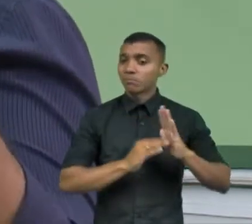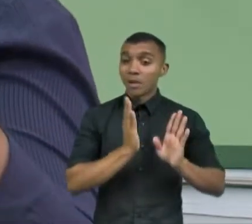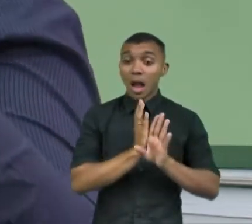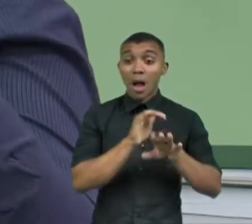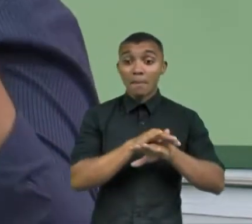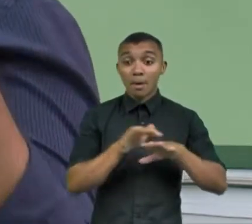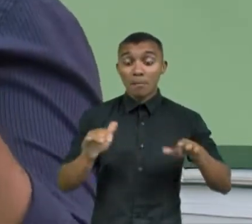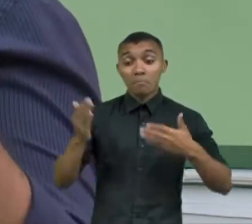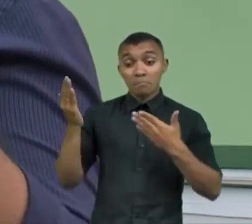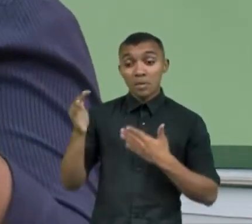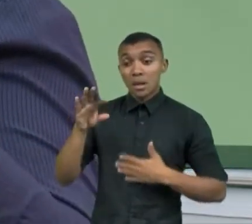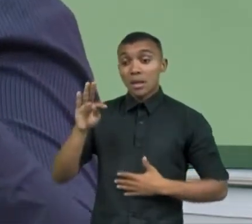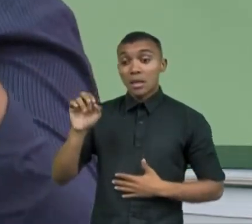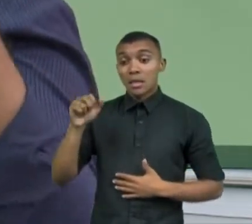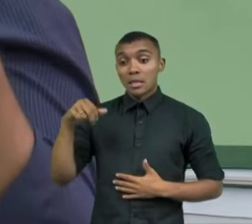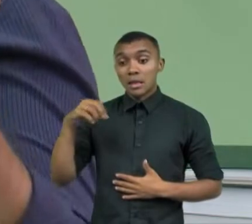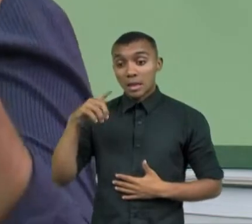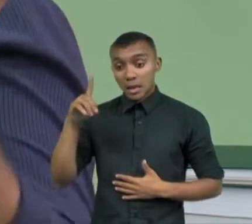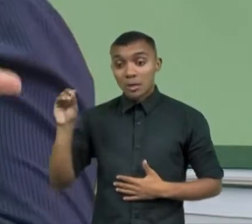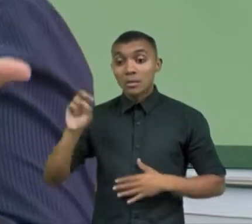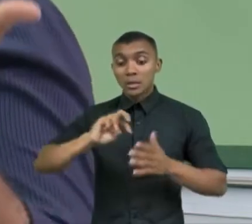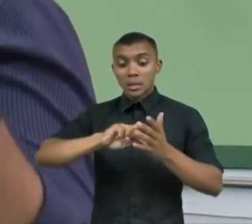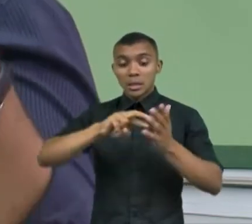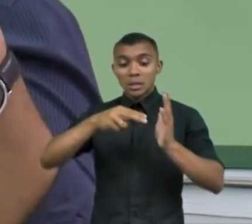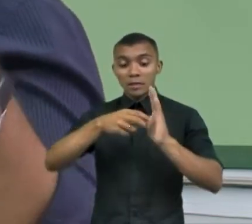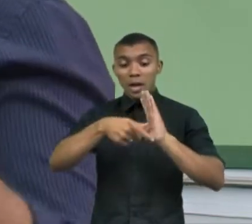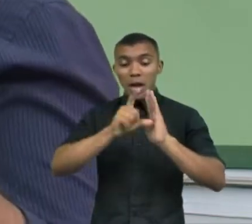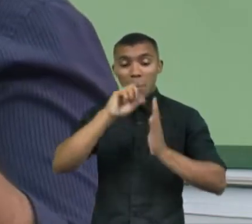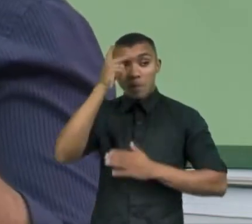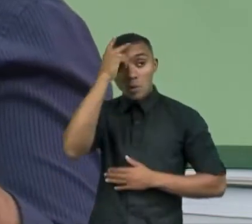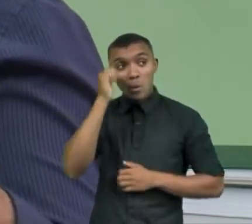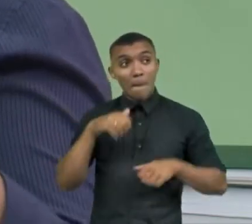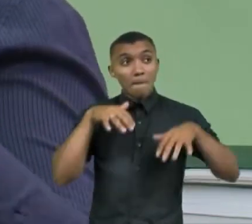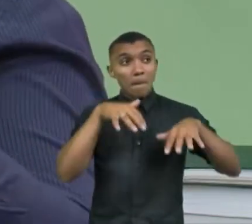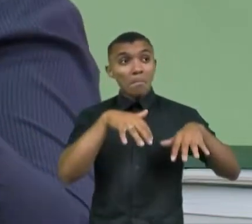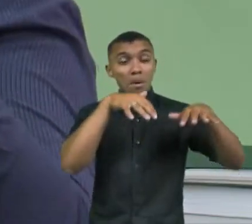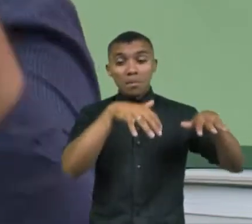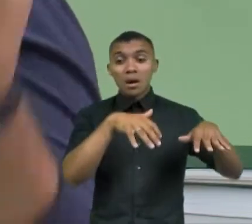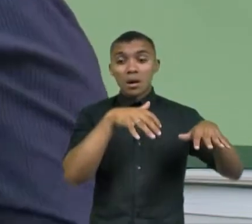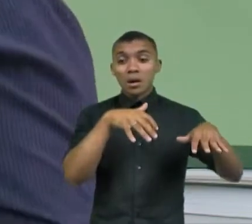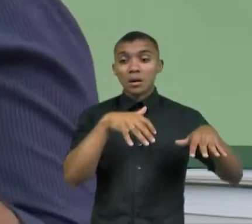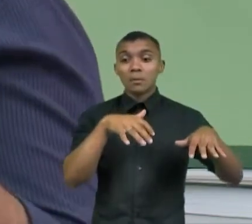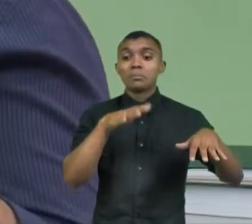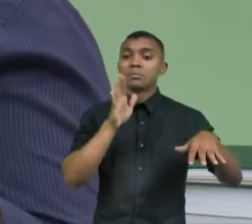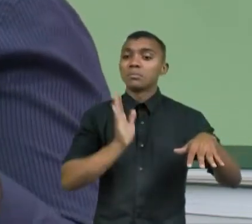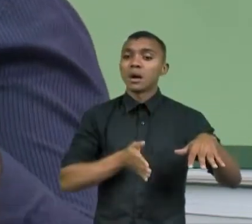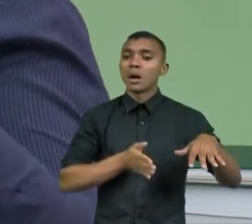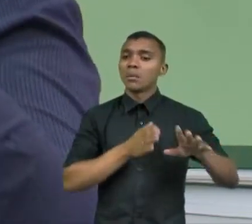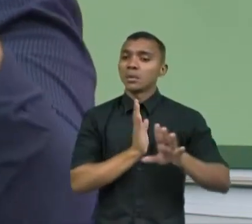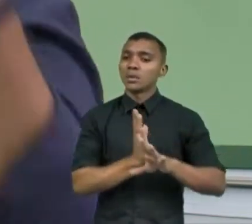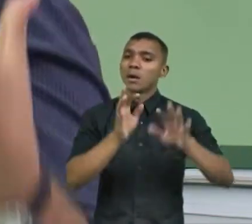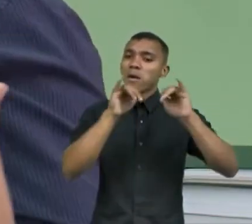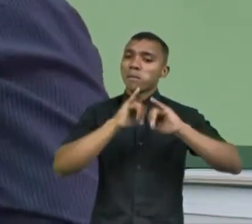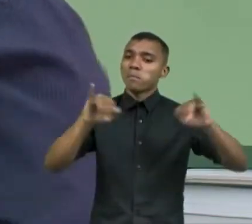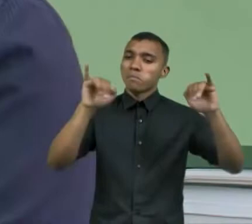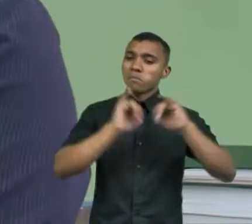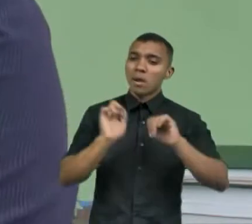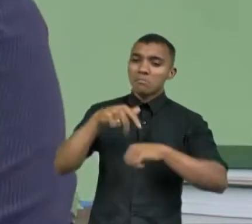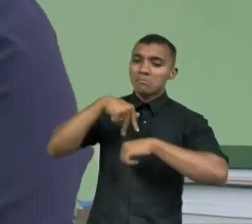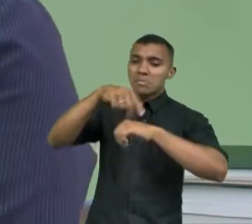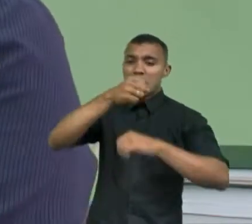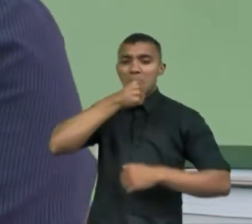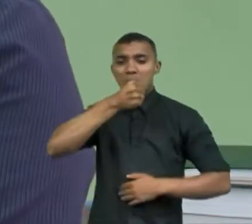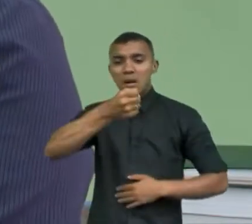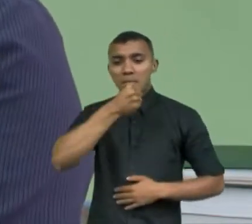direta. O povo foi para as ruas, embora a eleição dele tenha se dado em colégio eleitoral. Mas foi em cima de comícios, certo? Onde Tancredo